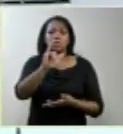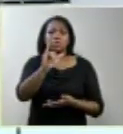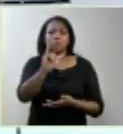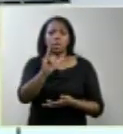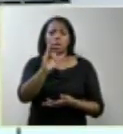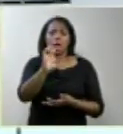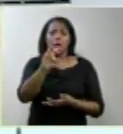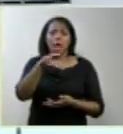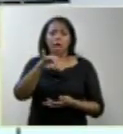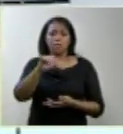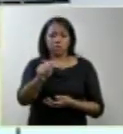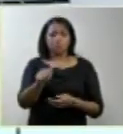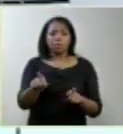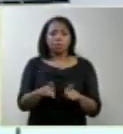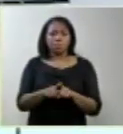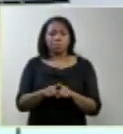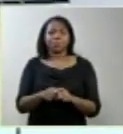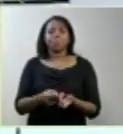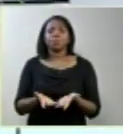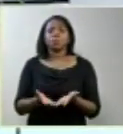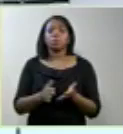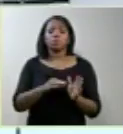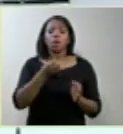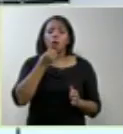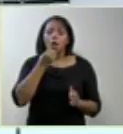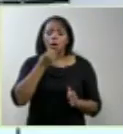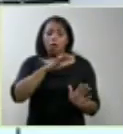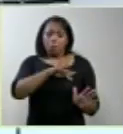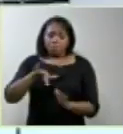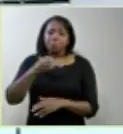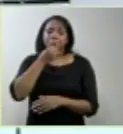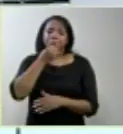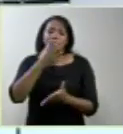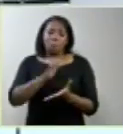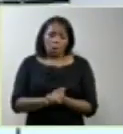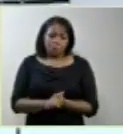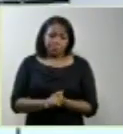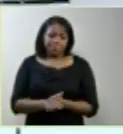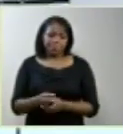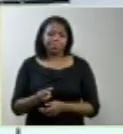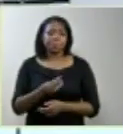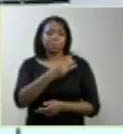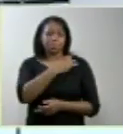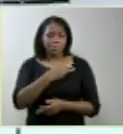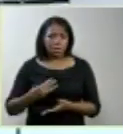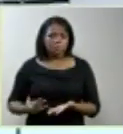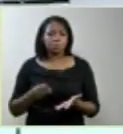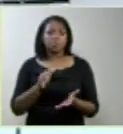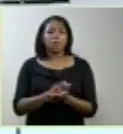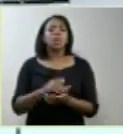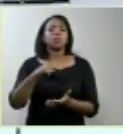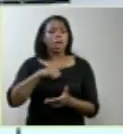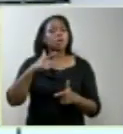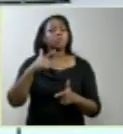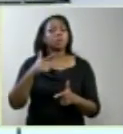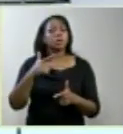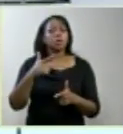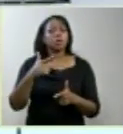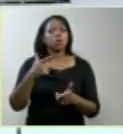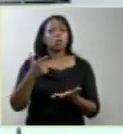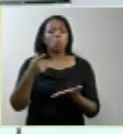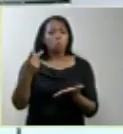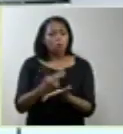presidente realmente houve um erro diagnóstico no caso da Marcela isso foi